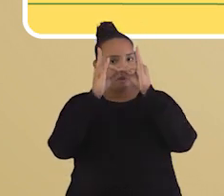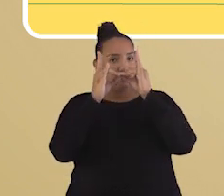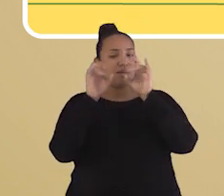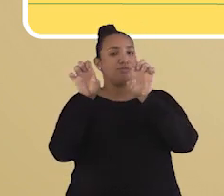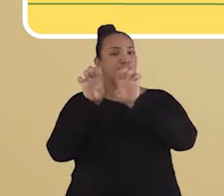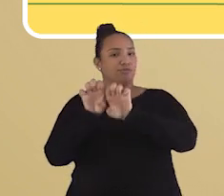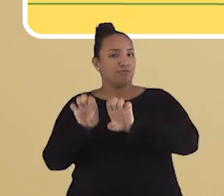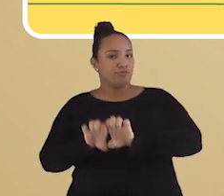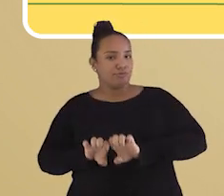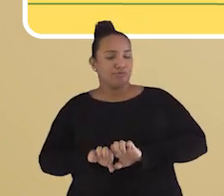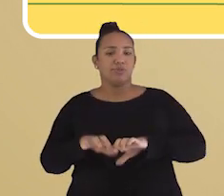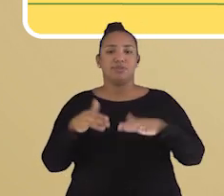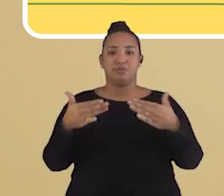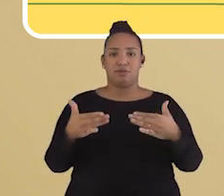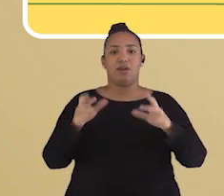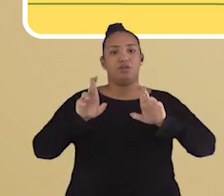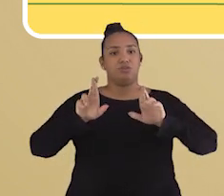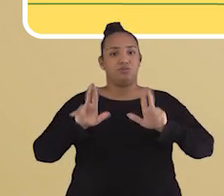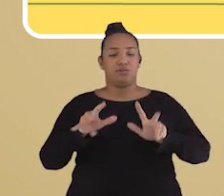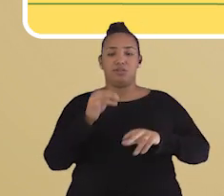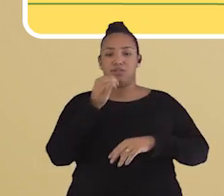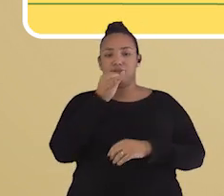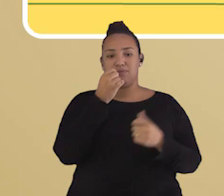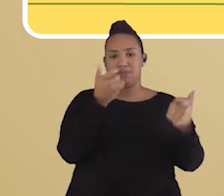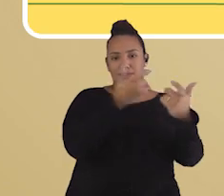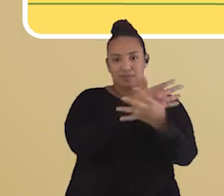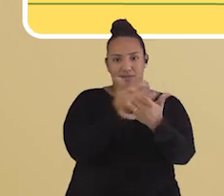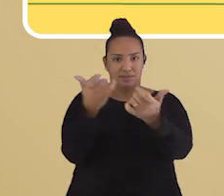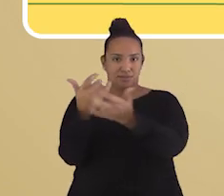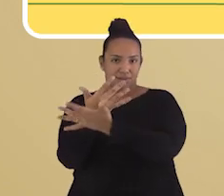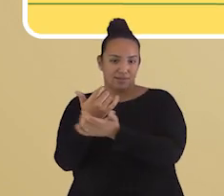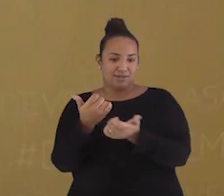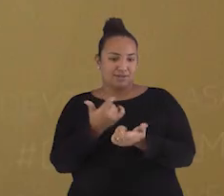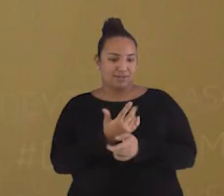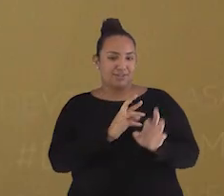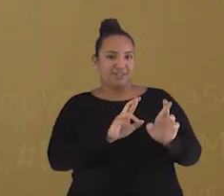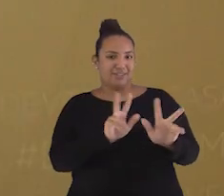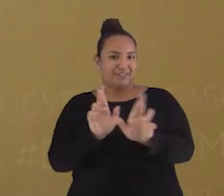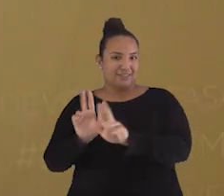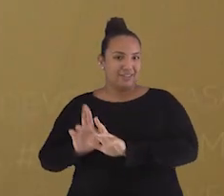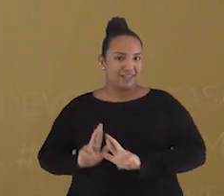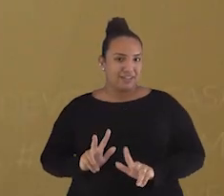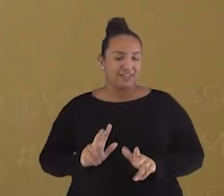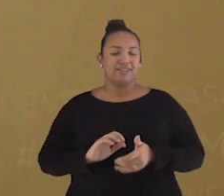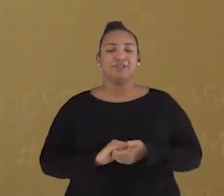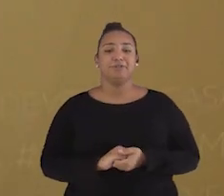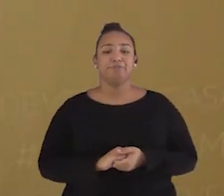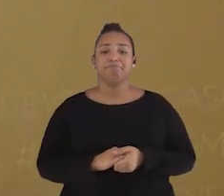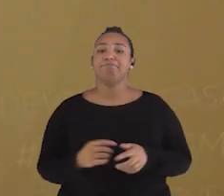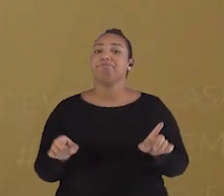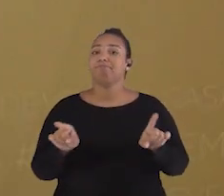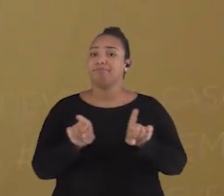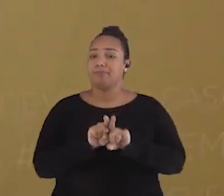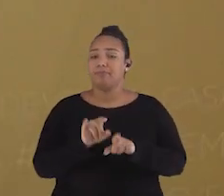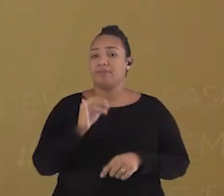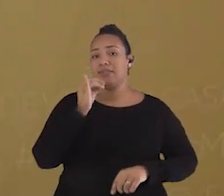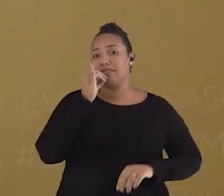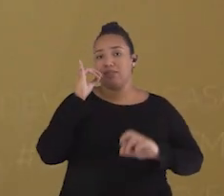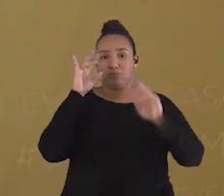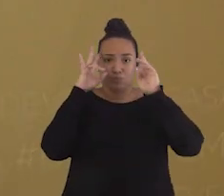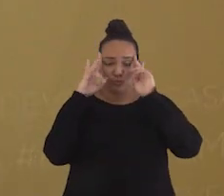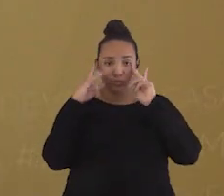formam e diferenciam as cidades umas das outras. Além disso, as diversas ações